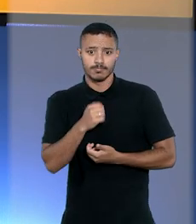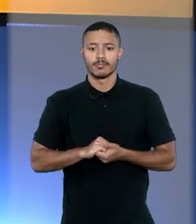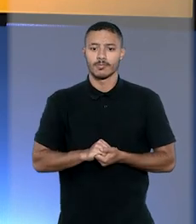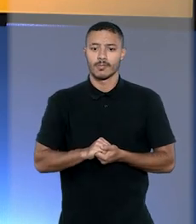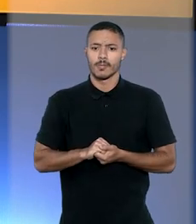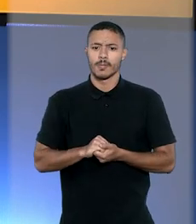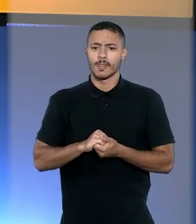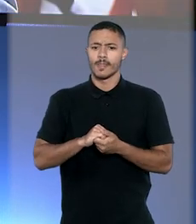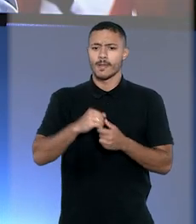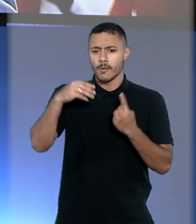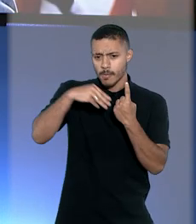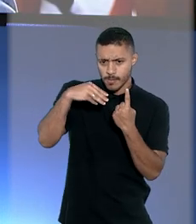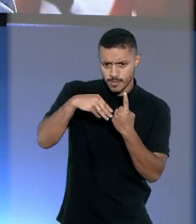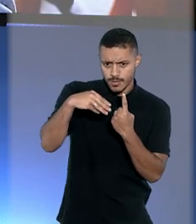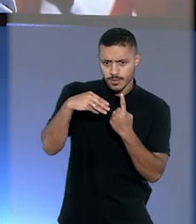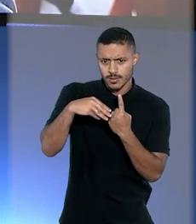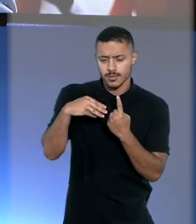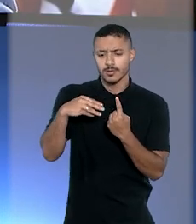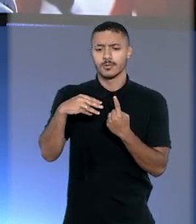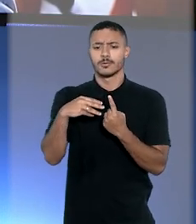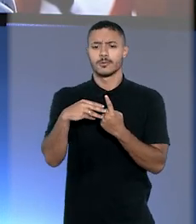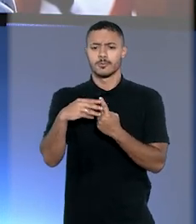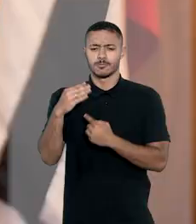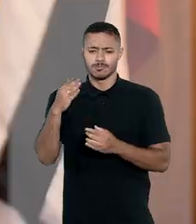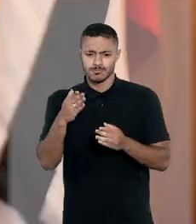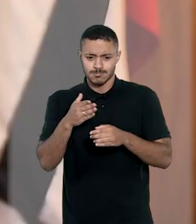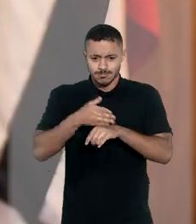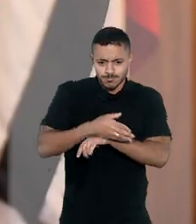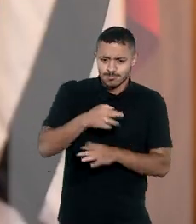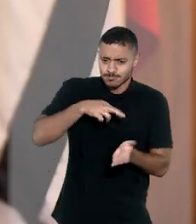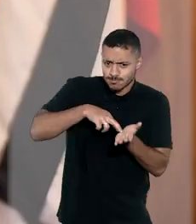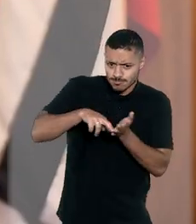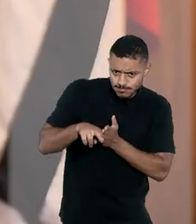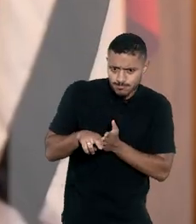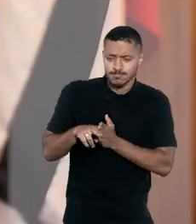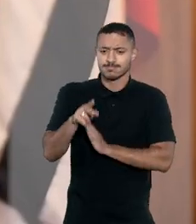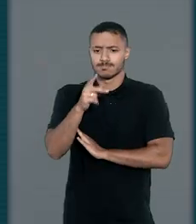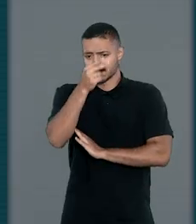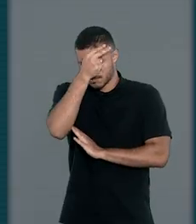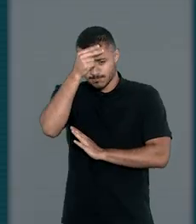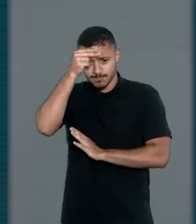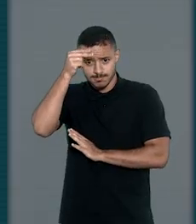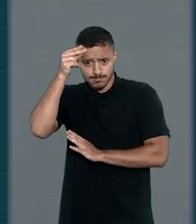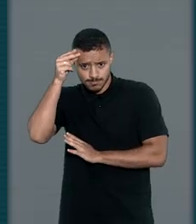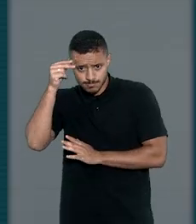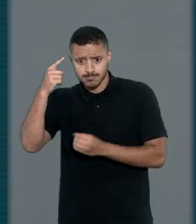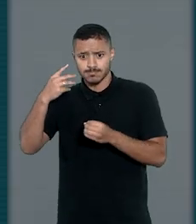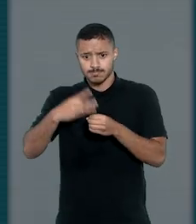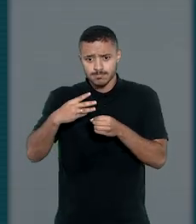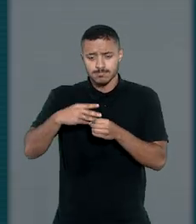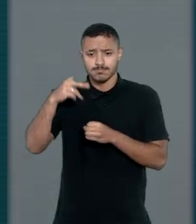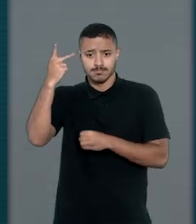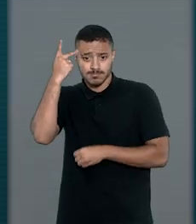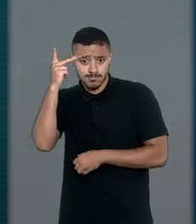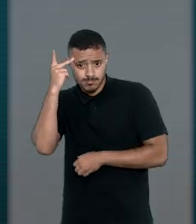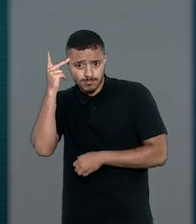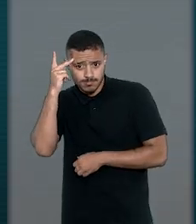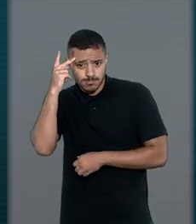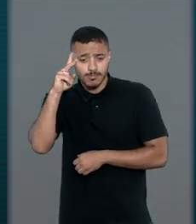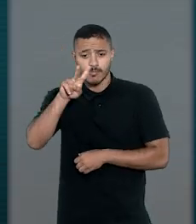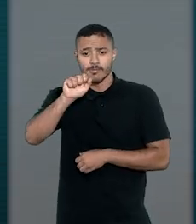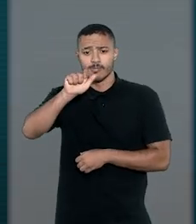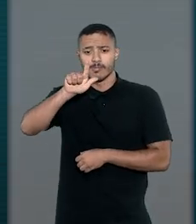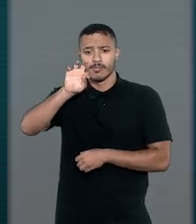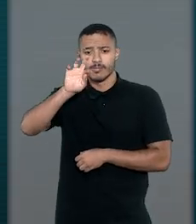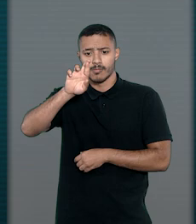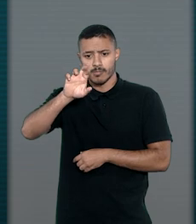Samanta Peçanha. O ministro Reinaldo Soares da Fonseca indeferiu o pedido para que o prefeito do município de Guarujá, em São